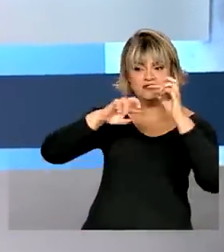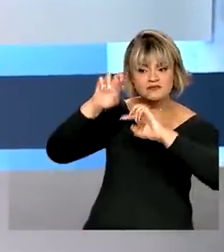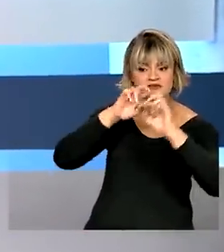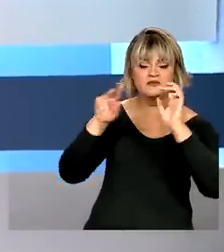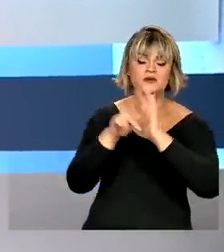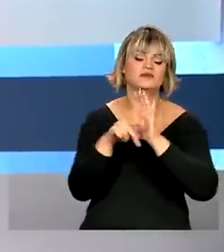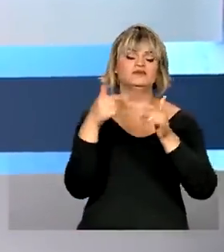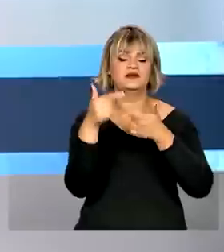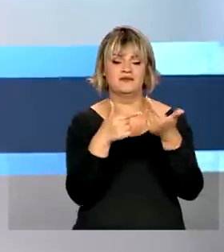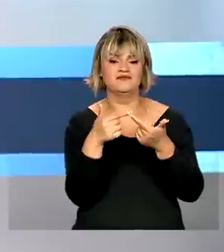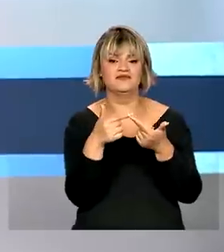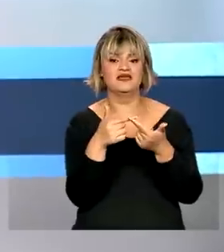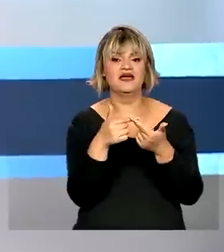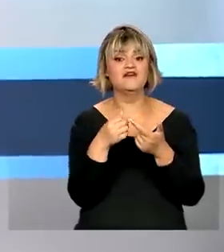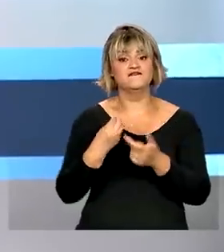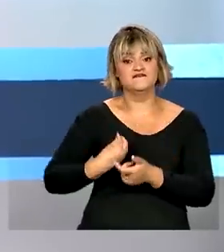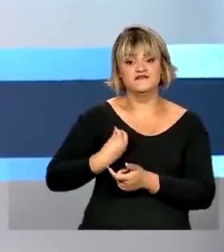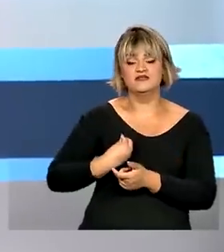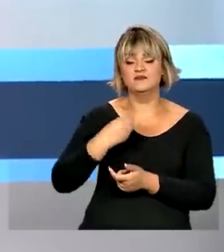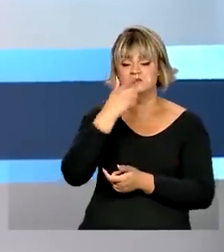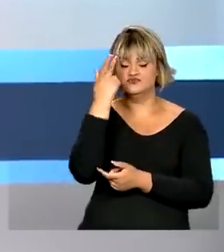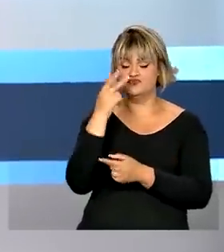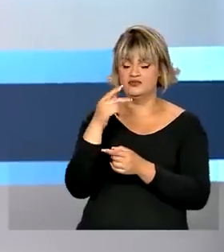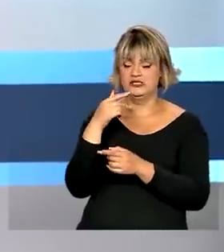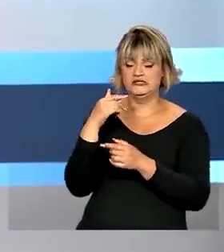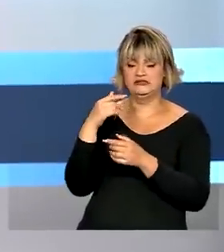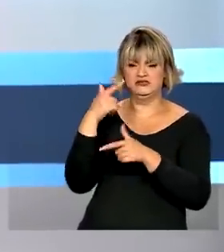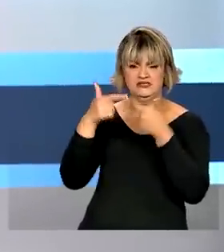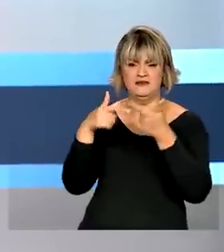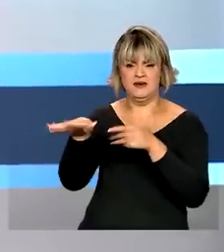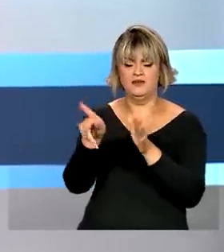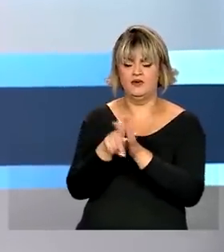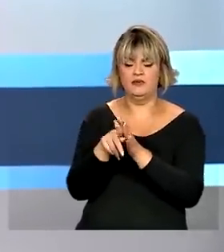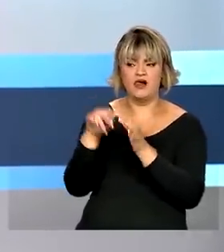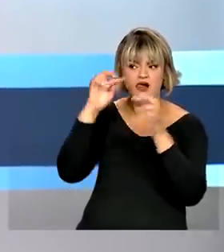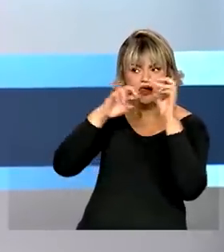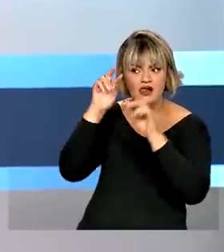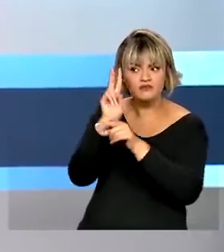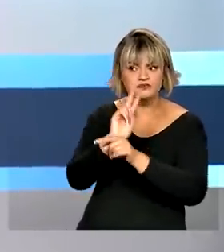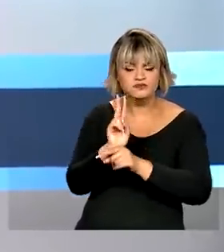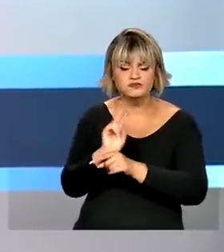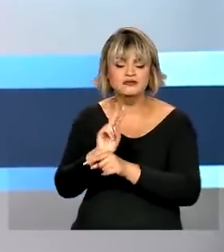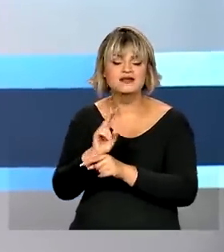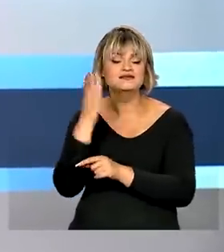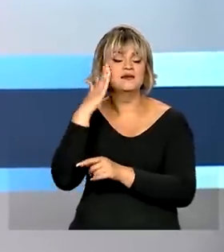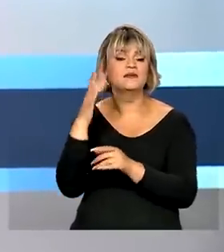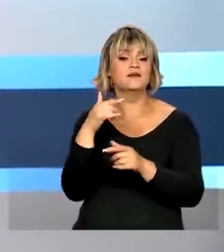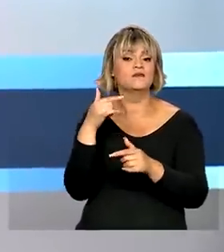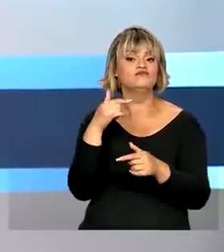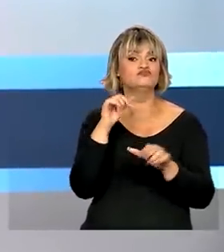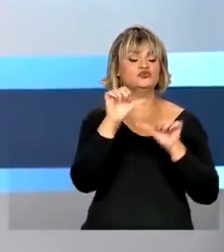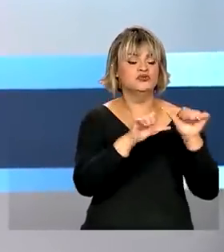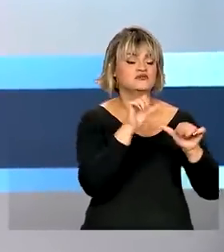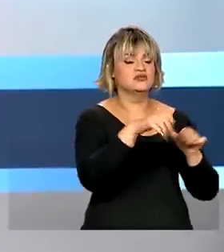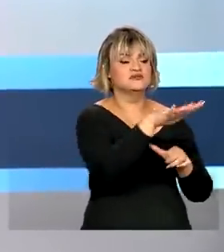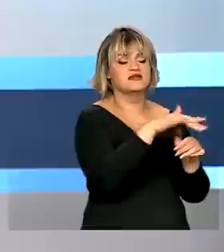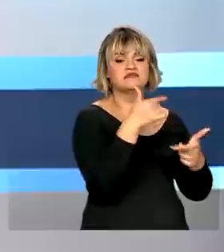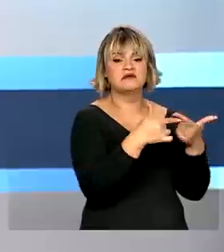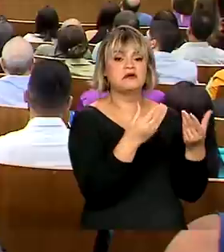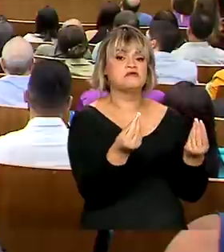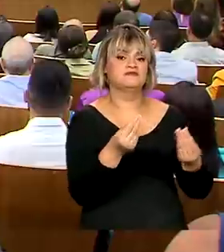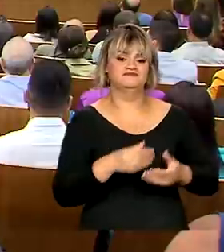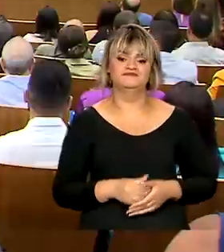Trabalho. O encontro, que reúne auditores fiscais de todo o país, tem a meta de discutir as mudanças ocorridas no setor.